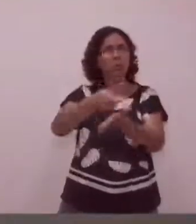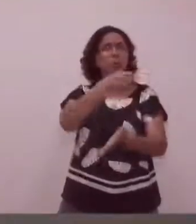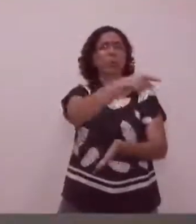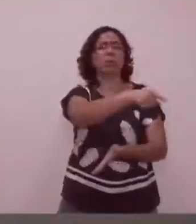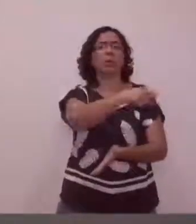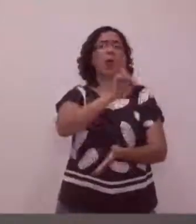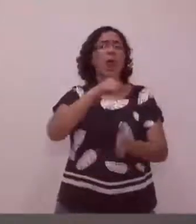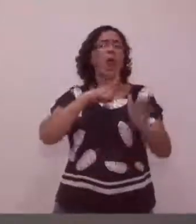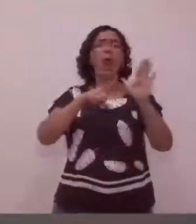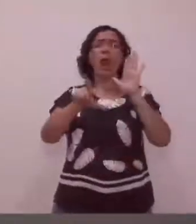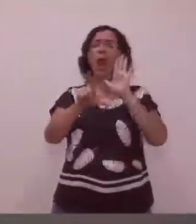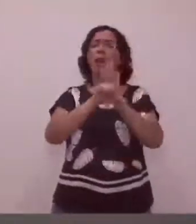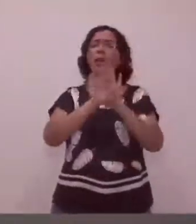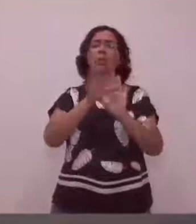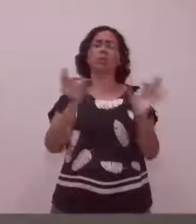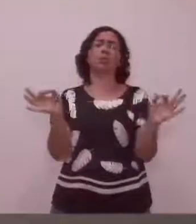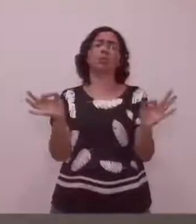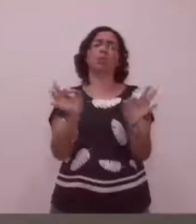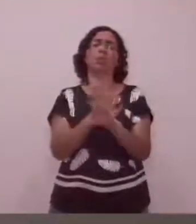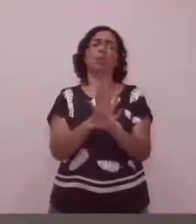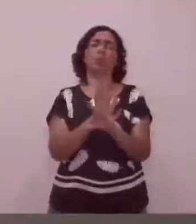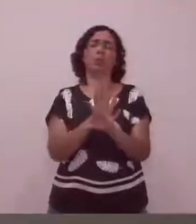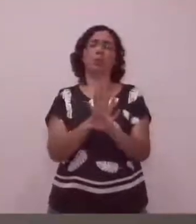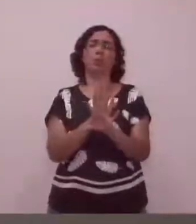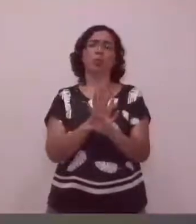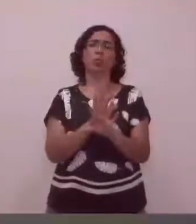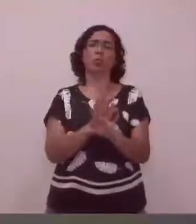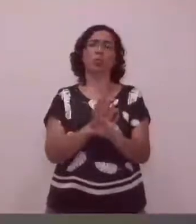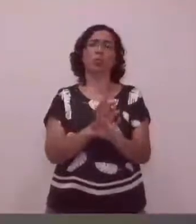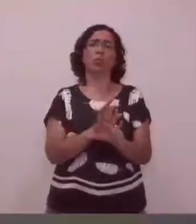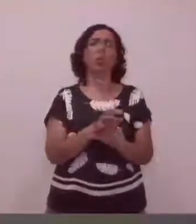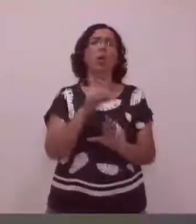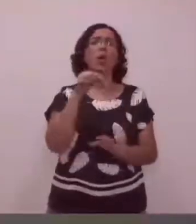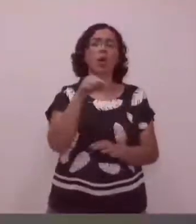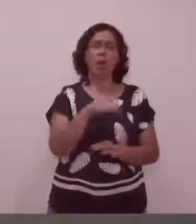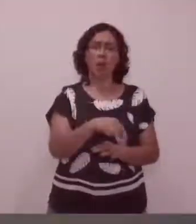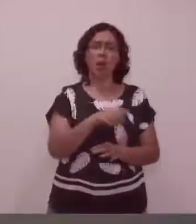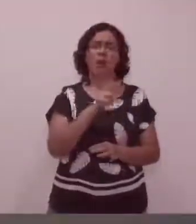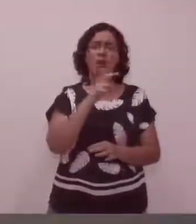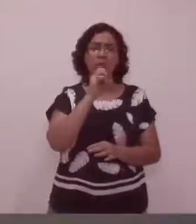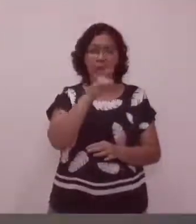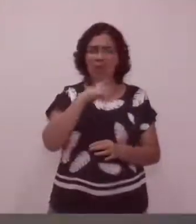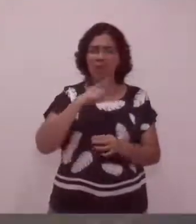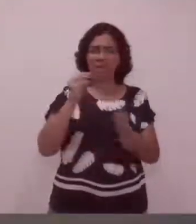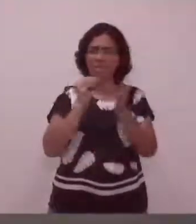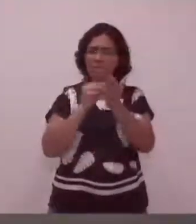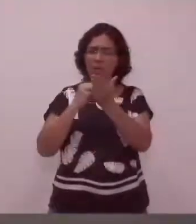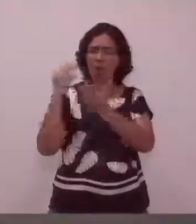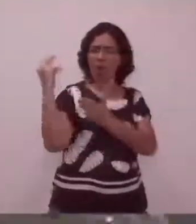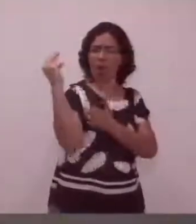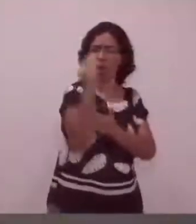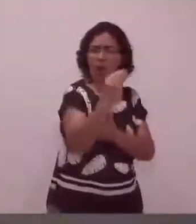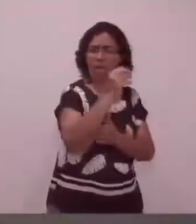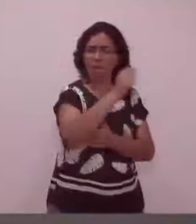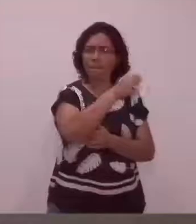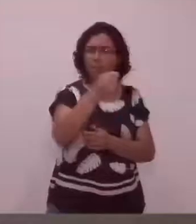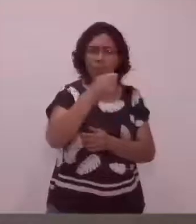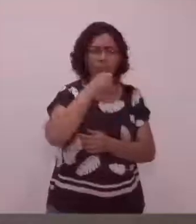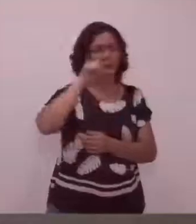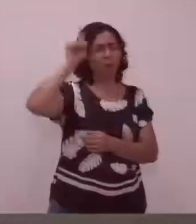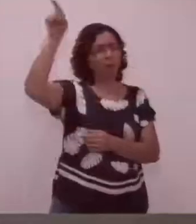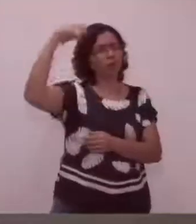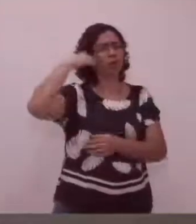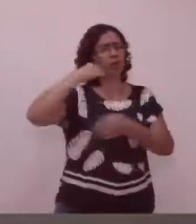porque já é lei. O executivo municipal está lesionando os professores da rede municipal.